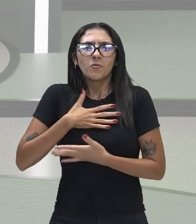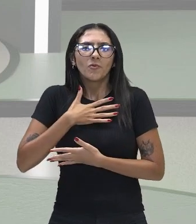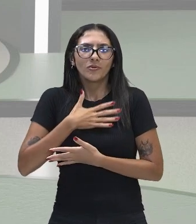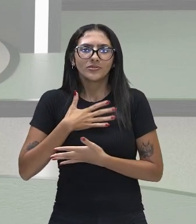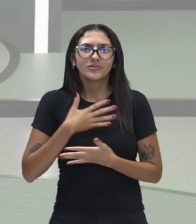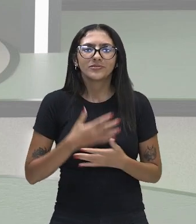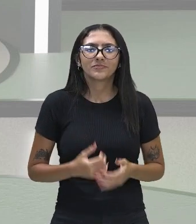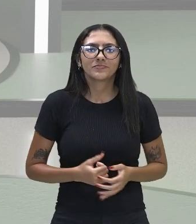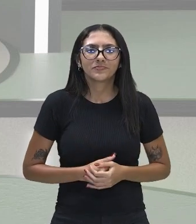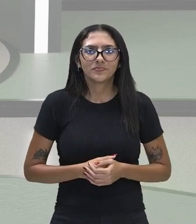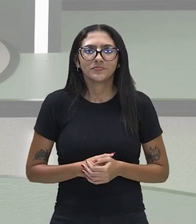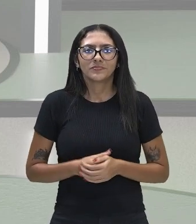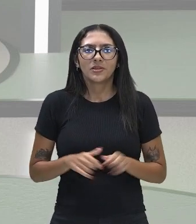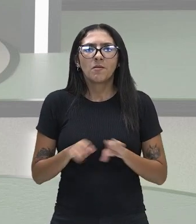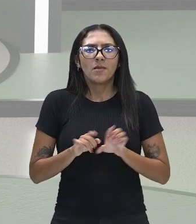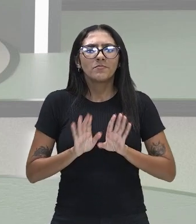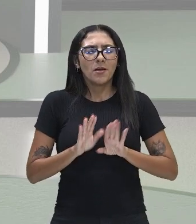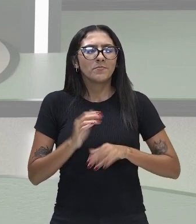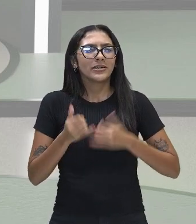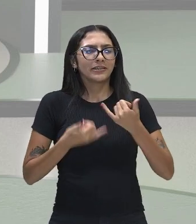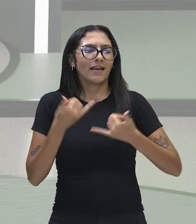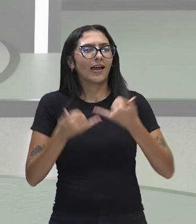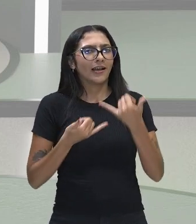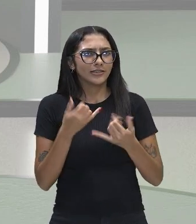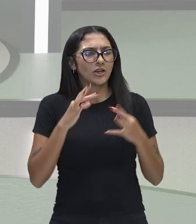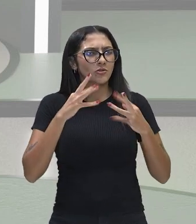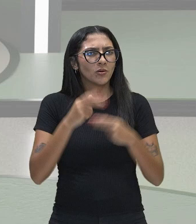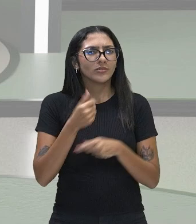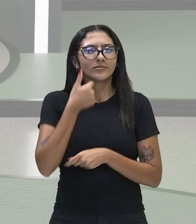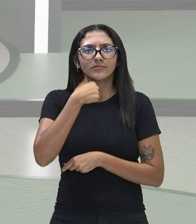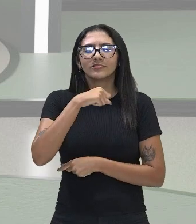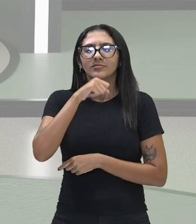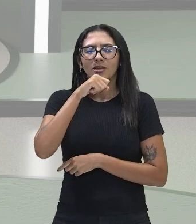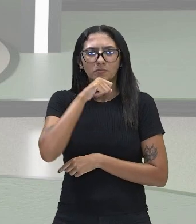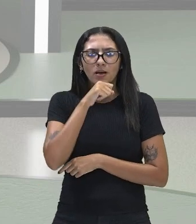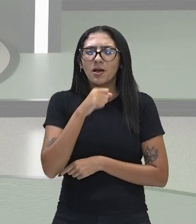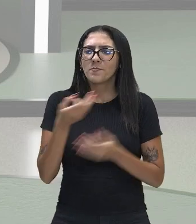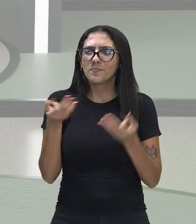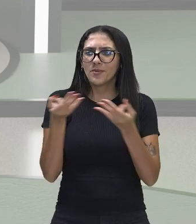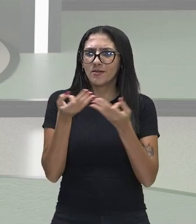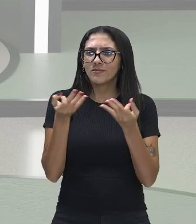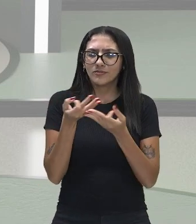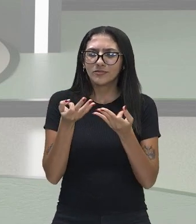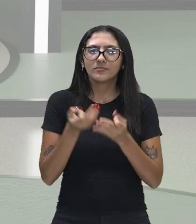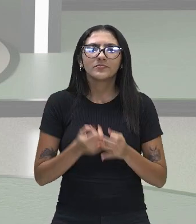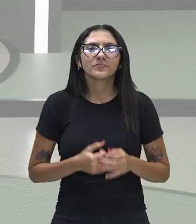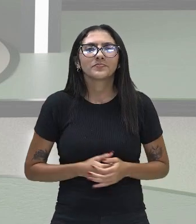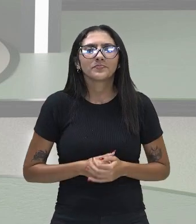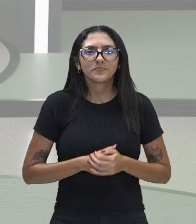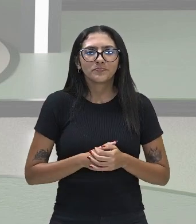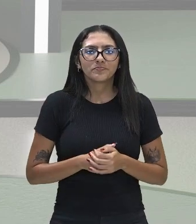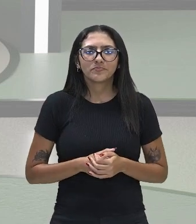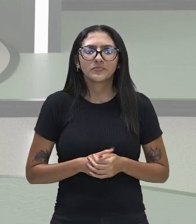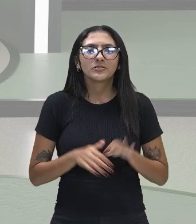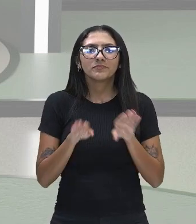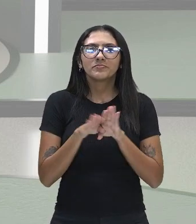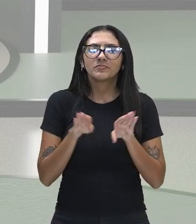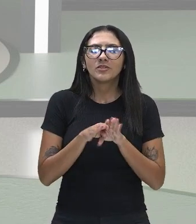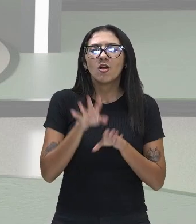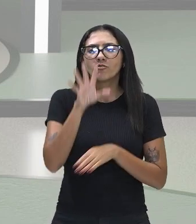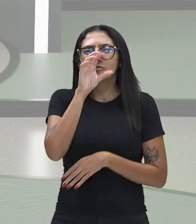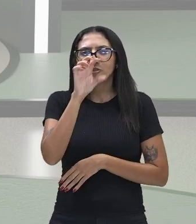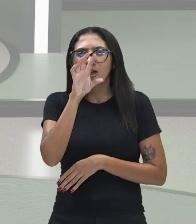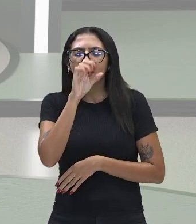Eu estou brincando, gente, todas as mães cozinham maravilhosamente bem, eu tenho certeza disso. Cheiro de natureza, às vezes quando